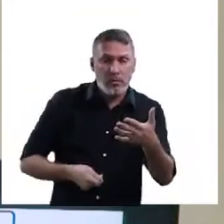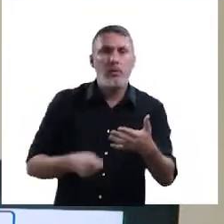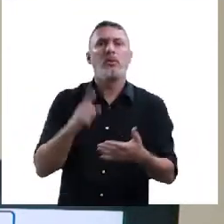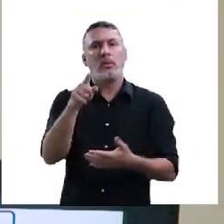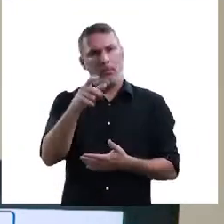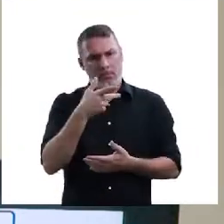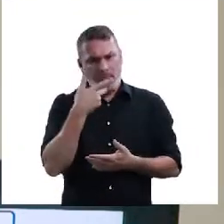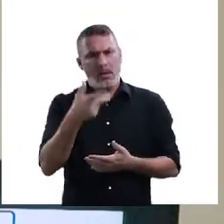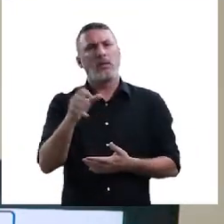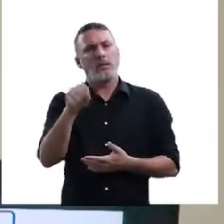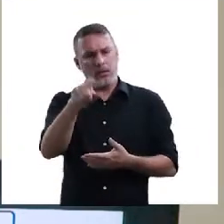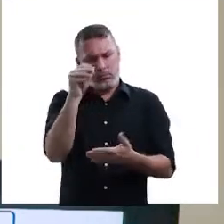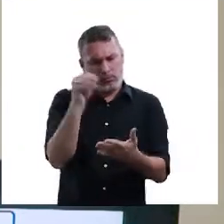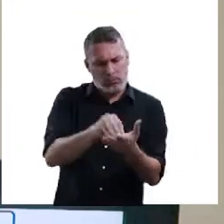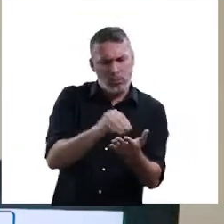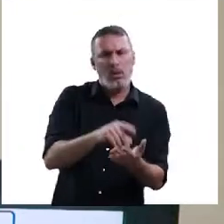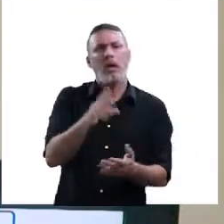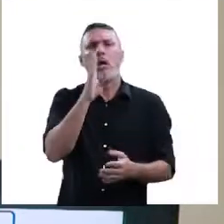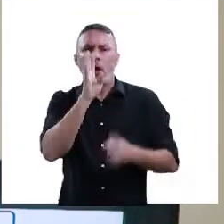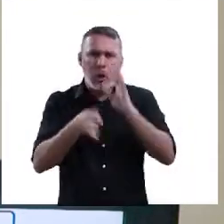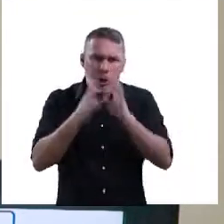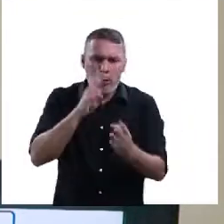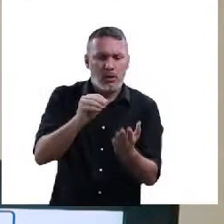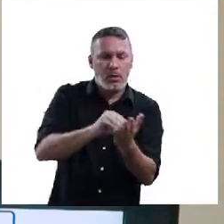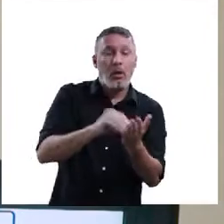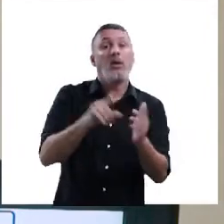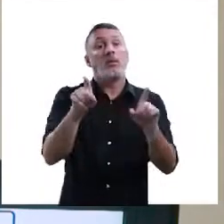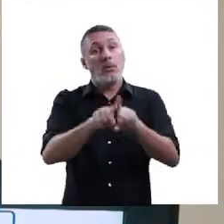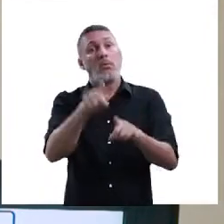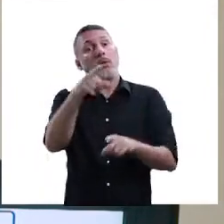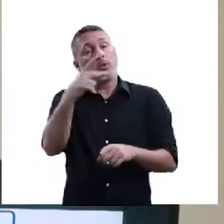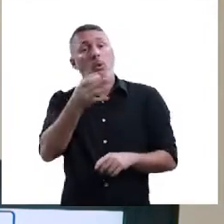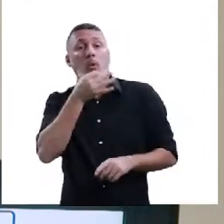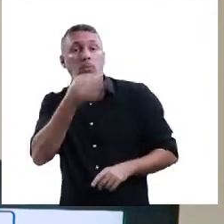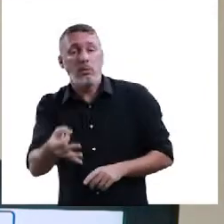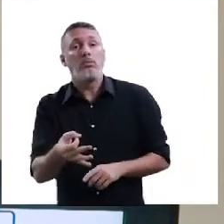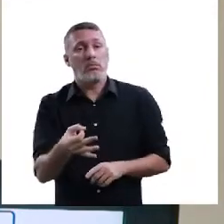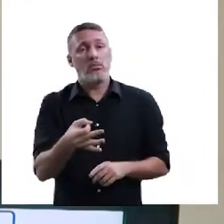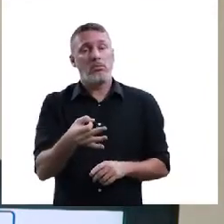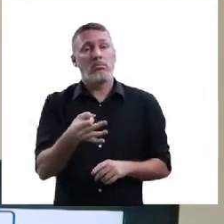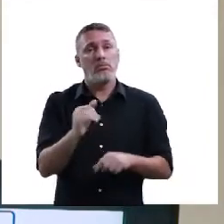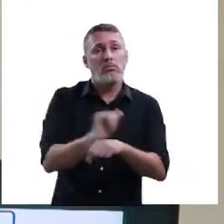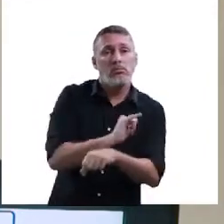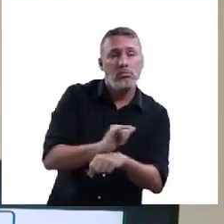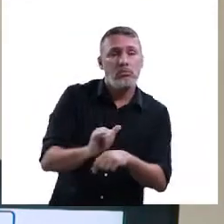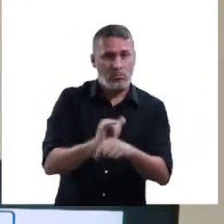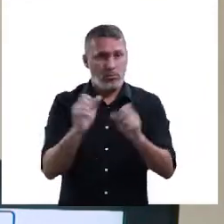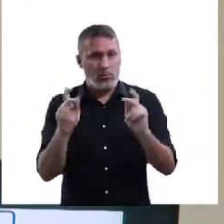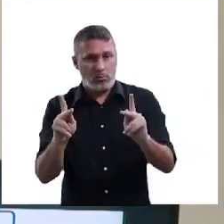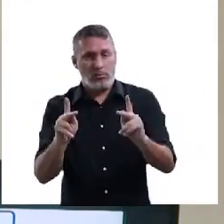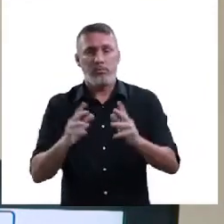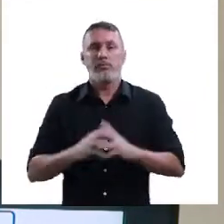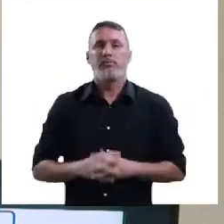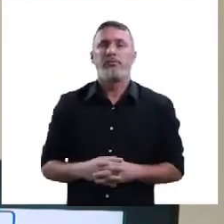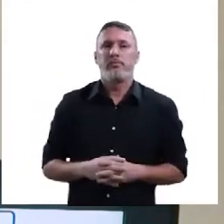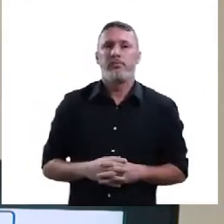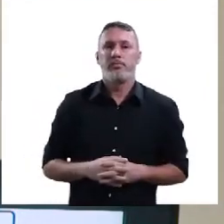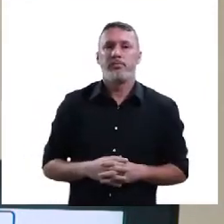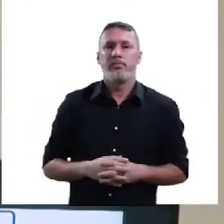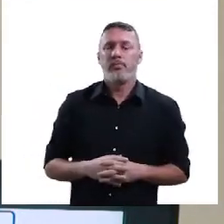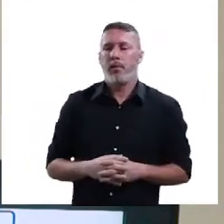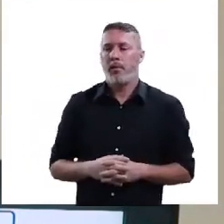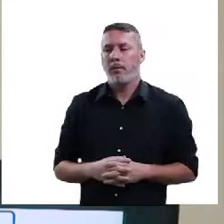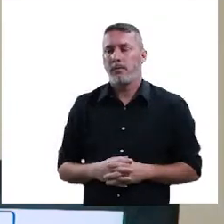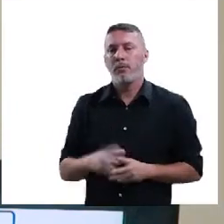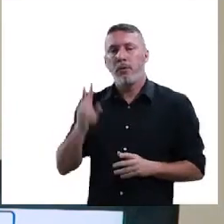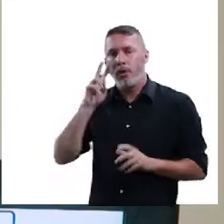redação, você pode sim, meu amigo, falar sobre isso, criticar e até mesmo propor isso na sua proposta de intervenção. Beleza?